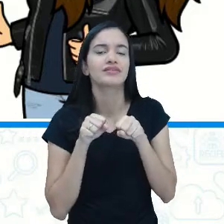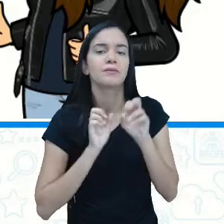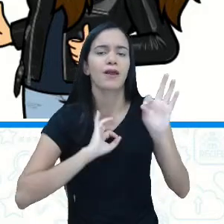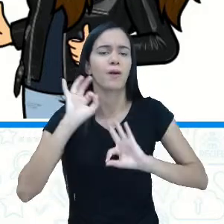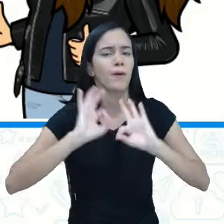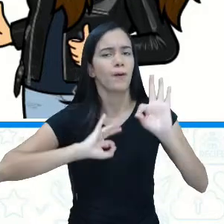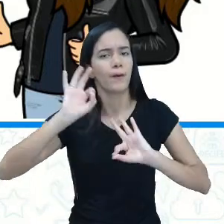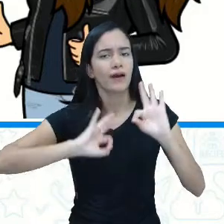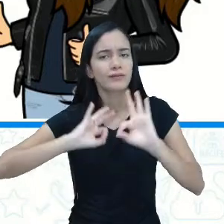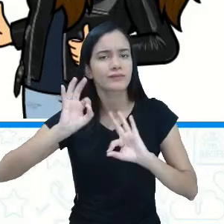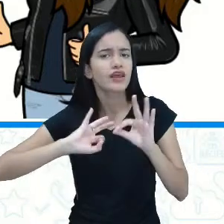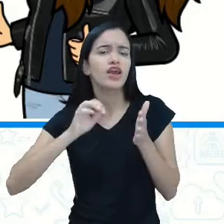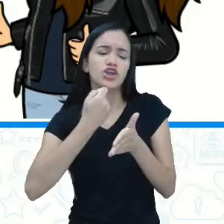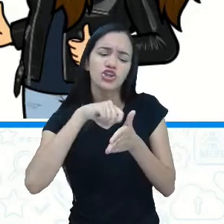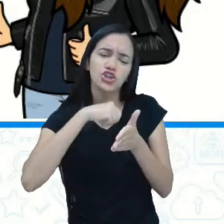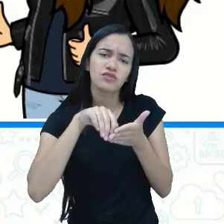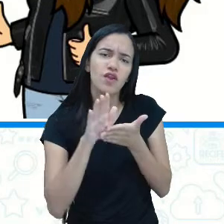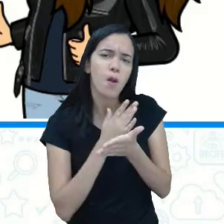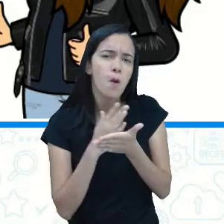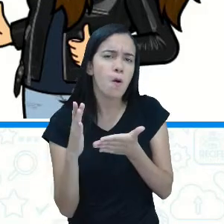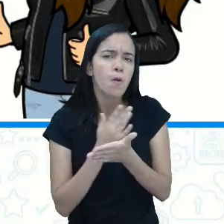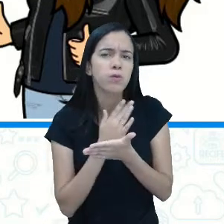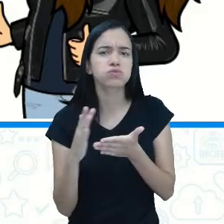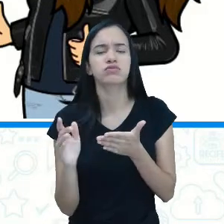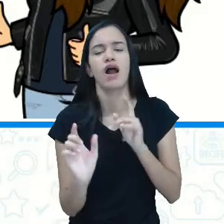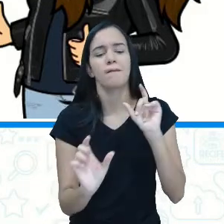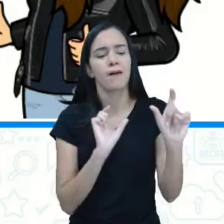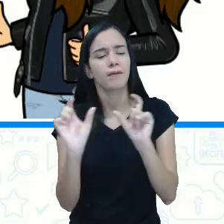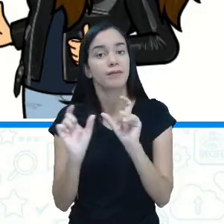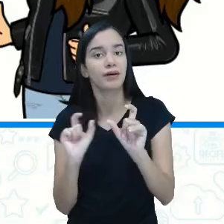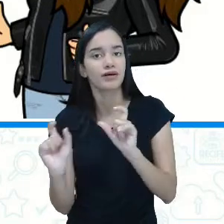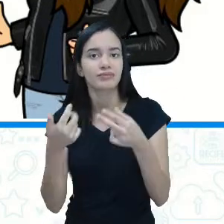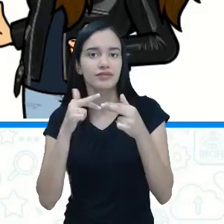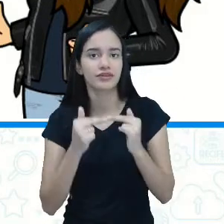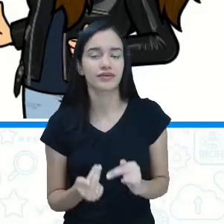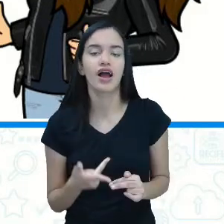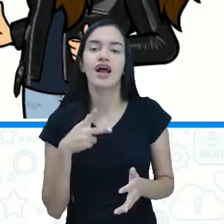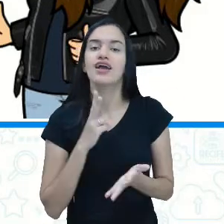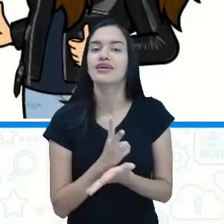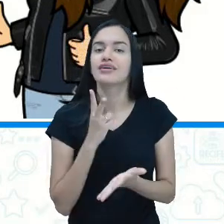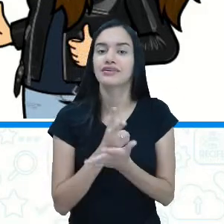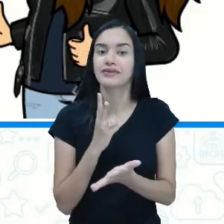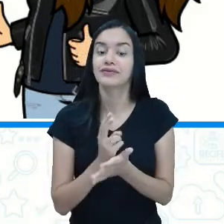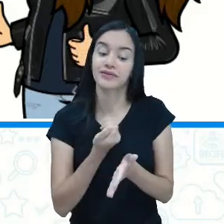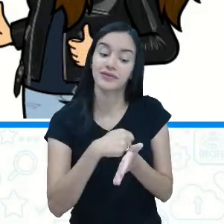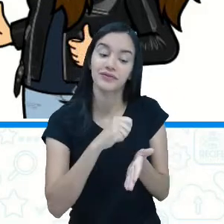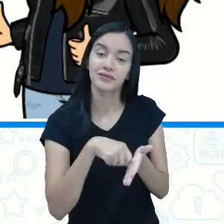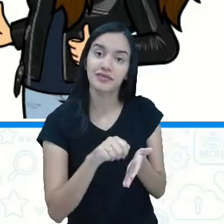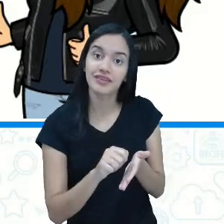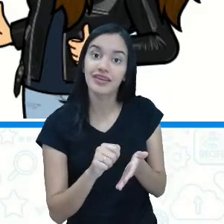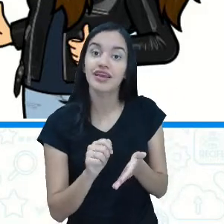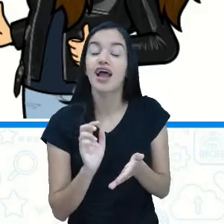palavrinha das parlendas, né, professora Josi? Porque como eu sempre digo, a gente só aprende a escrever